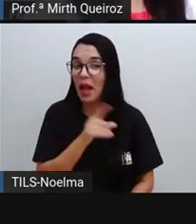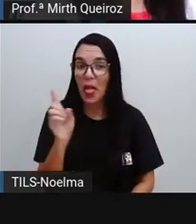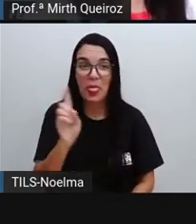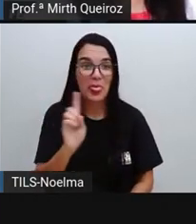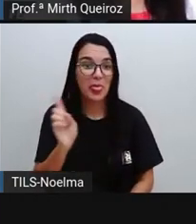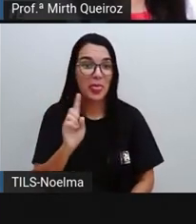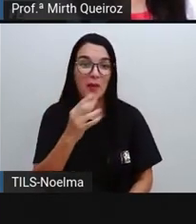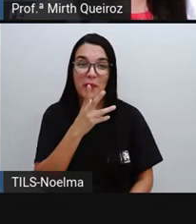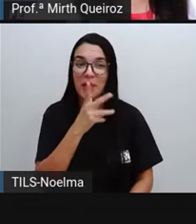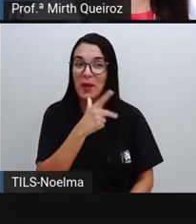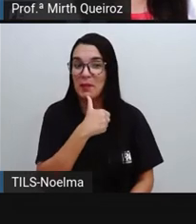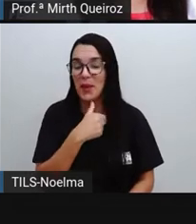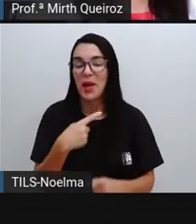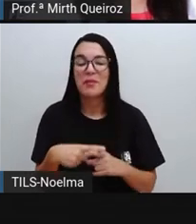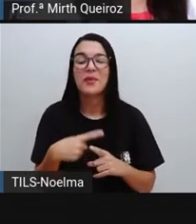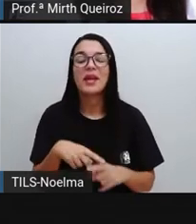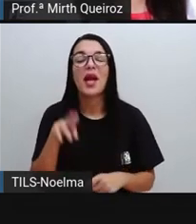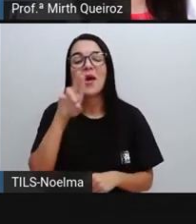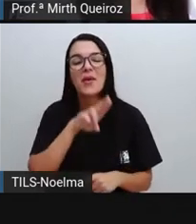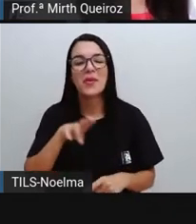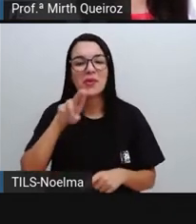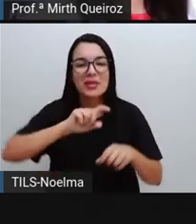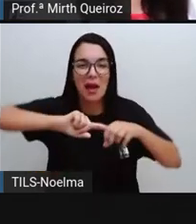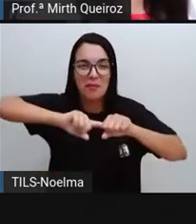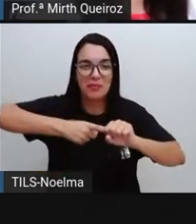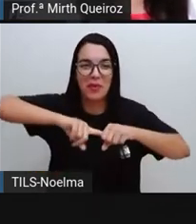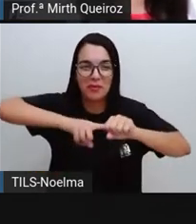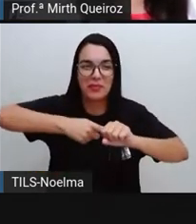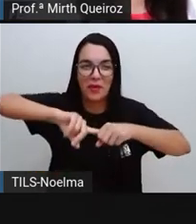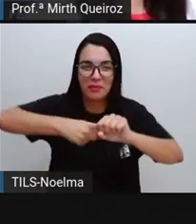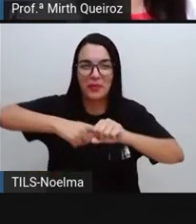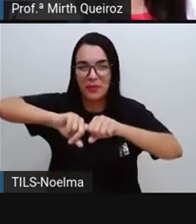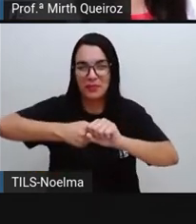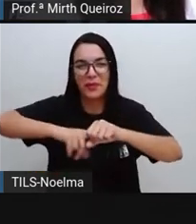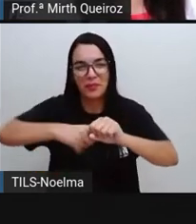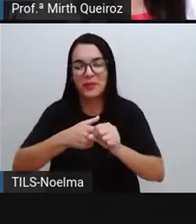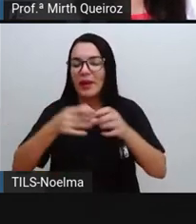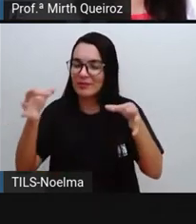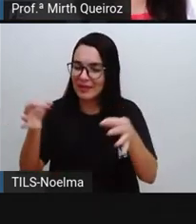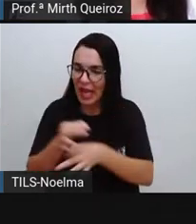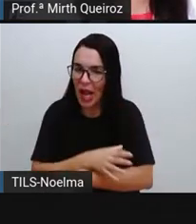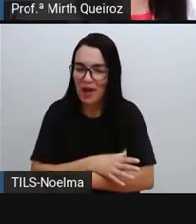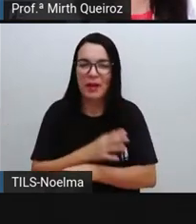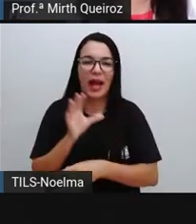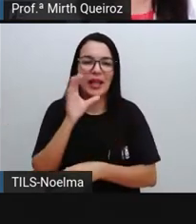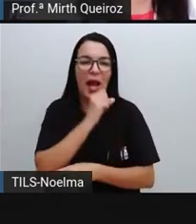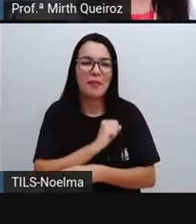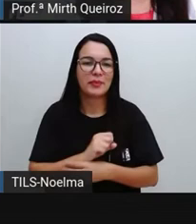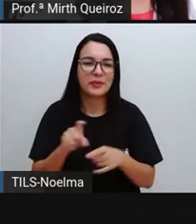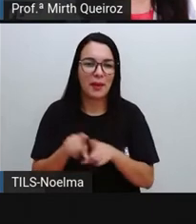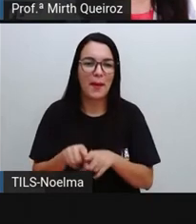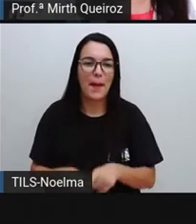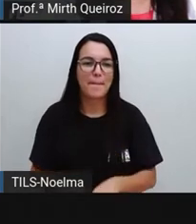durável, no sentido que a gente, utilizando várias vezes, a gente vai apontando e ele vai se desgastar, ele vai acabar ali, certo?